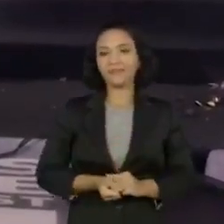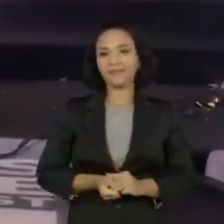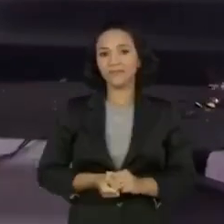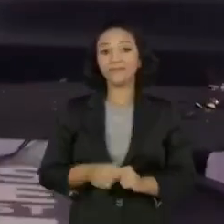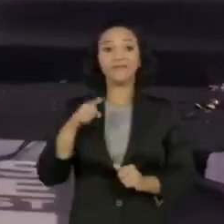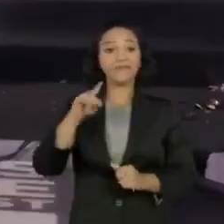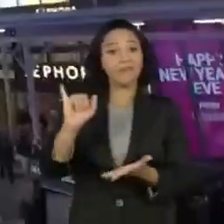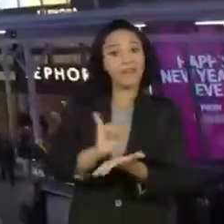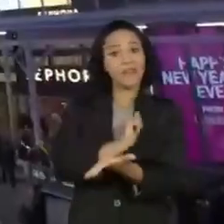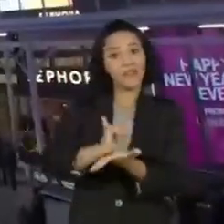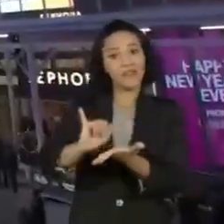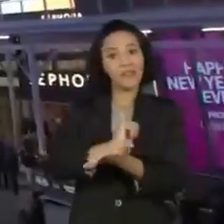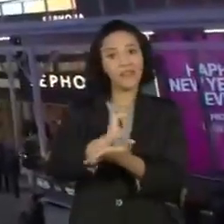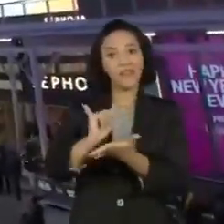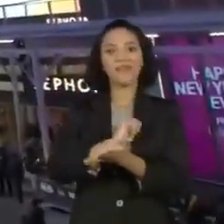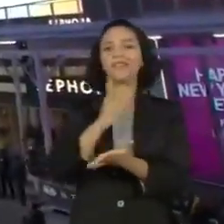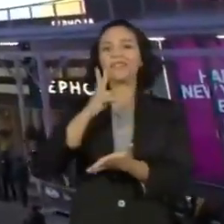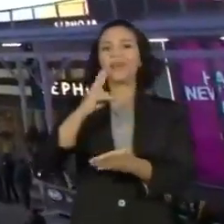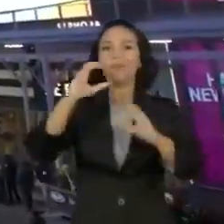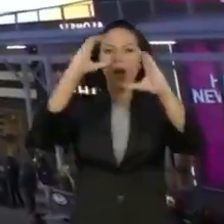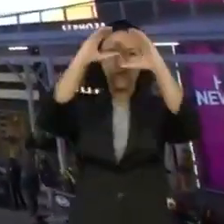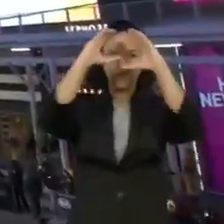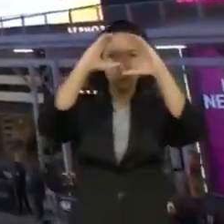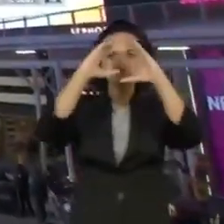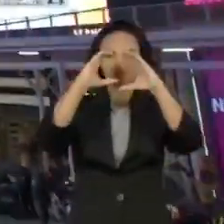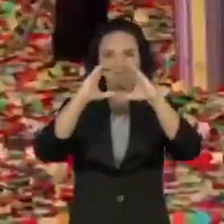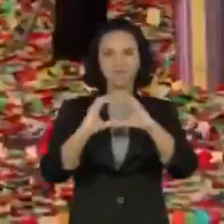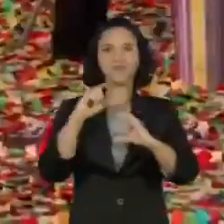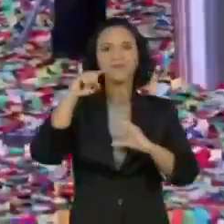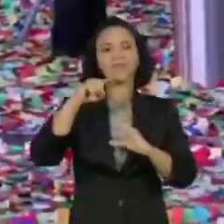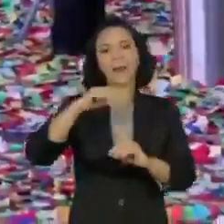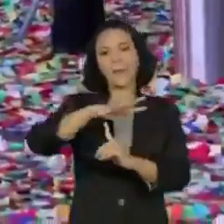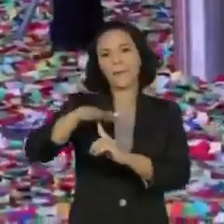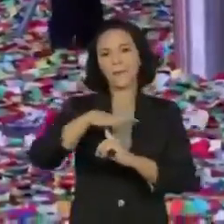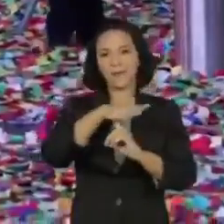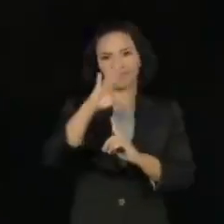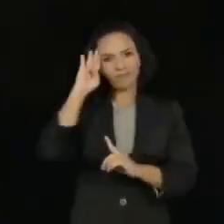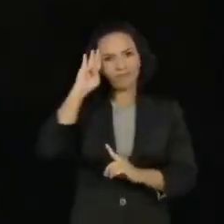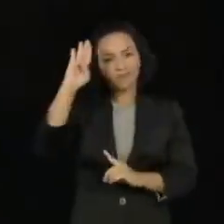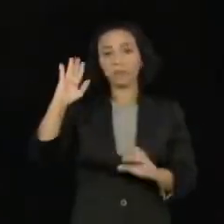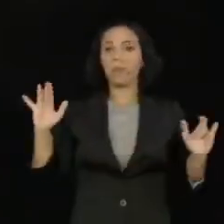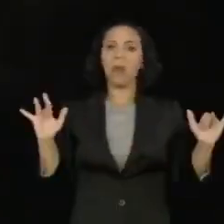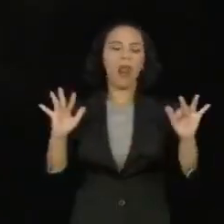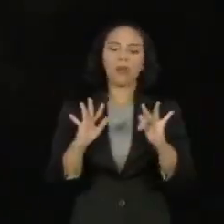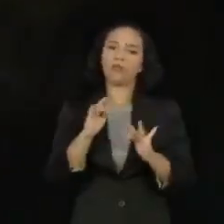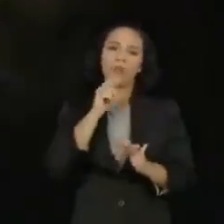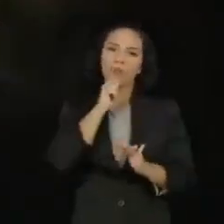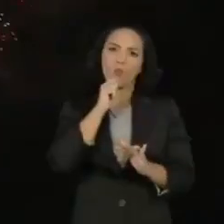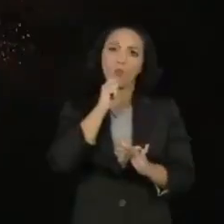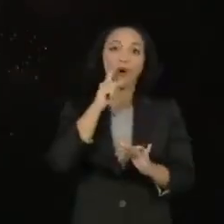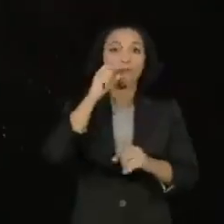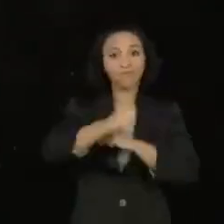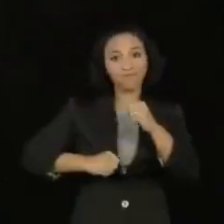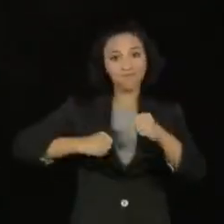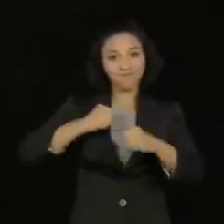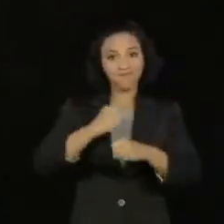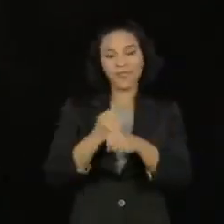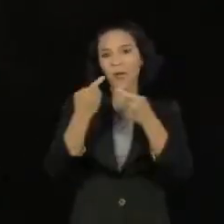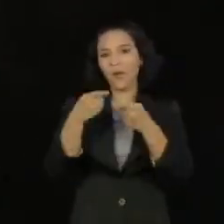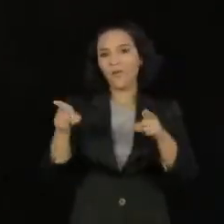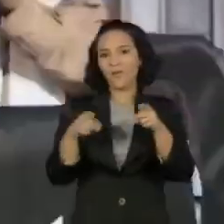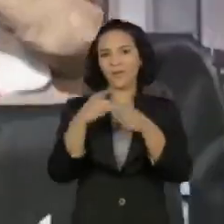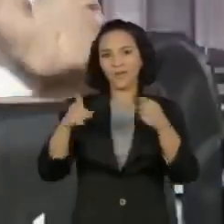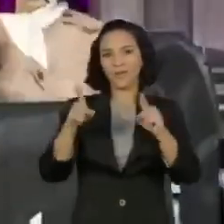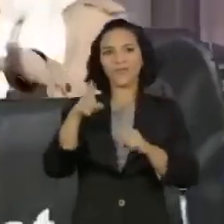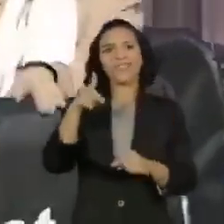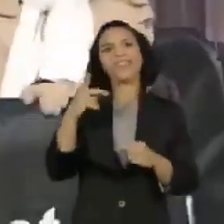Em Nova Iorque, a tradicional queda da bola de cristal na Times Square não teve multidões. Além da chegada do Ano Novo ao som da música New